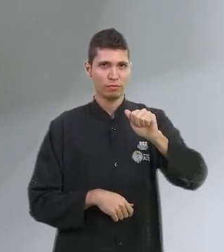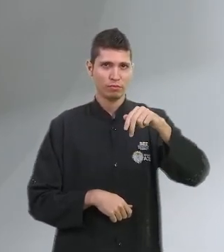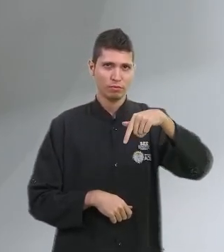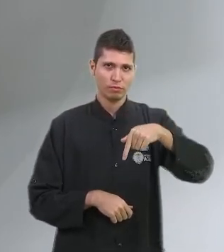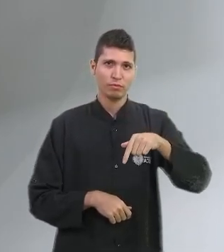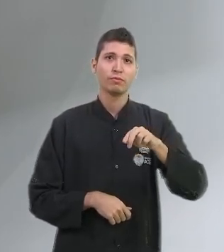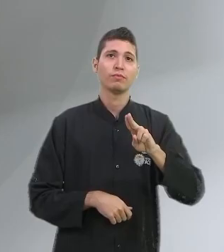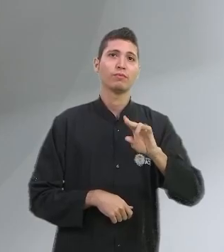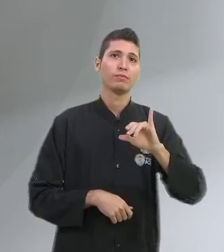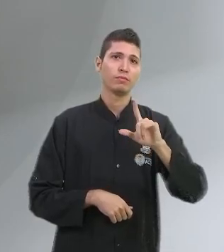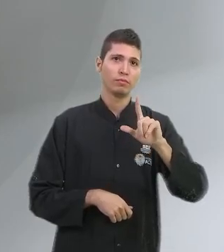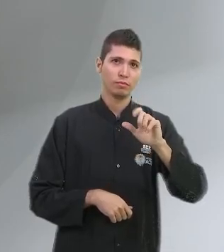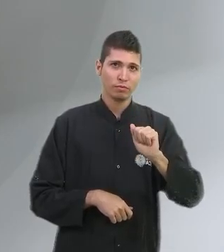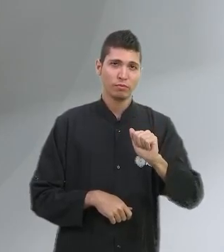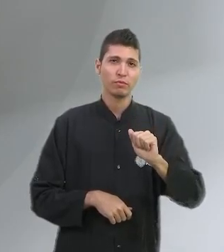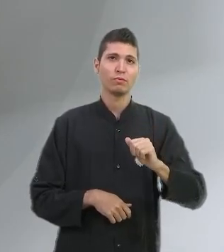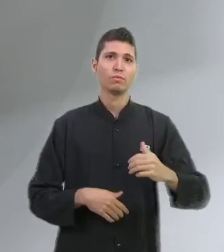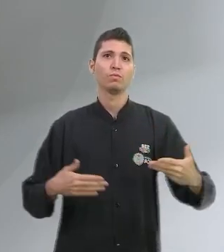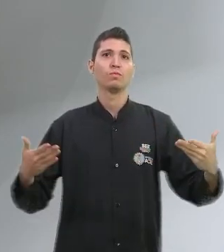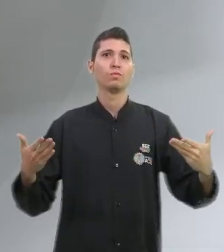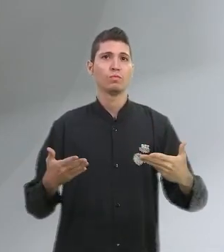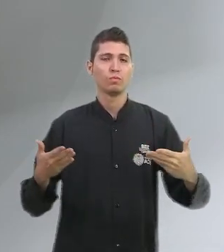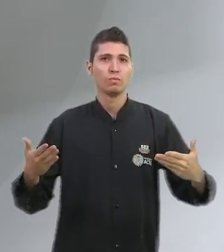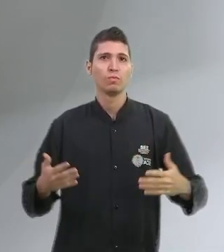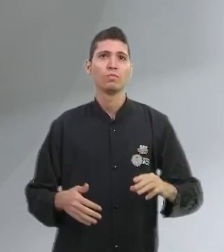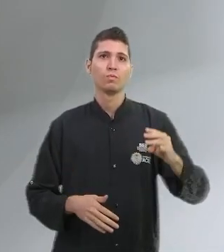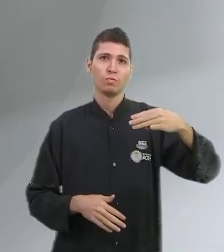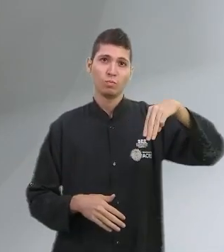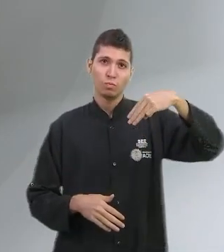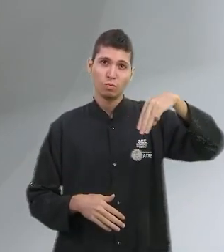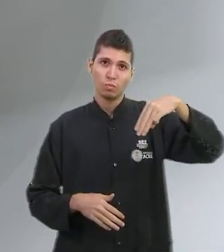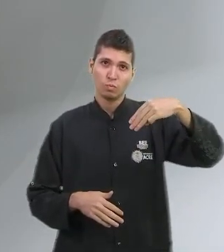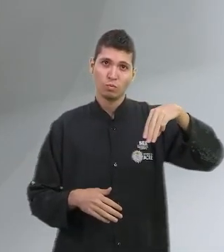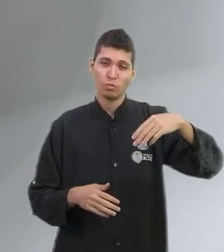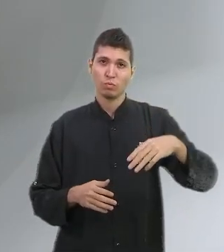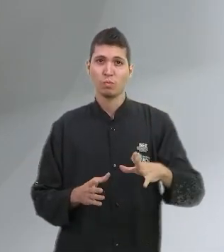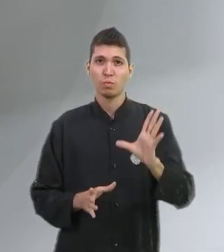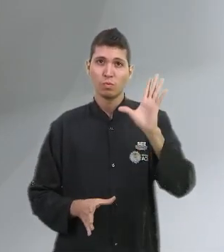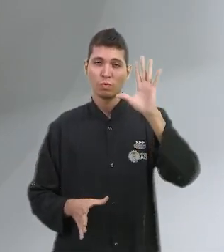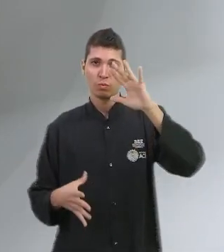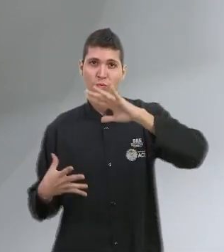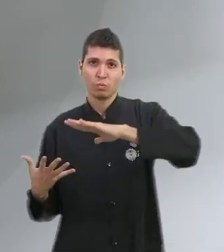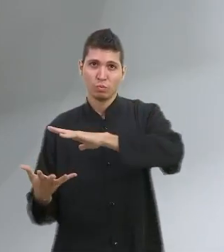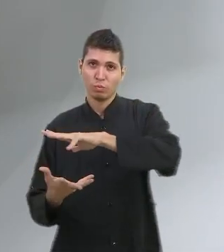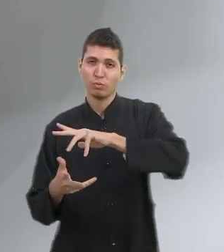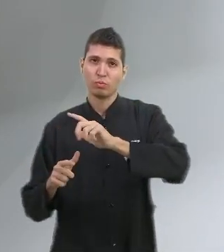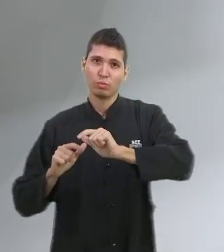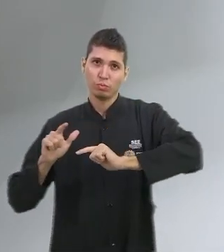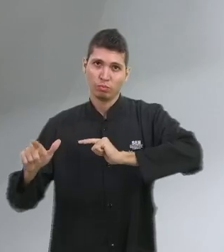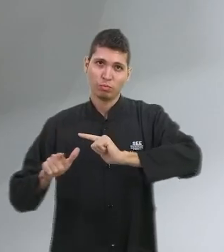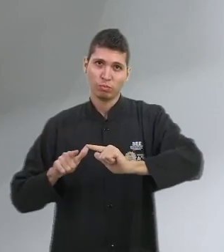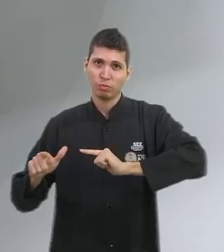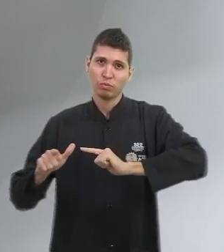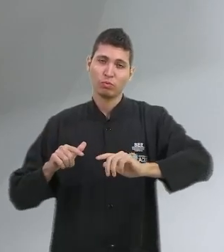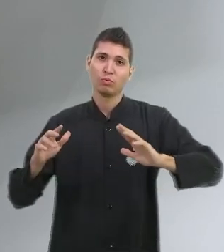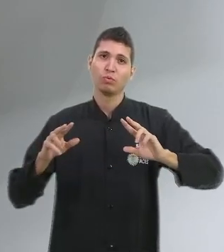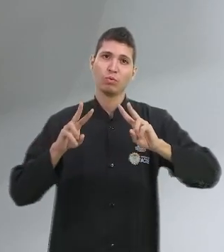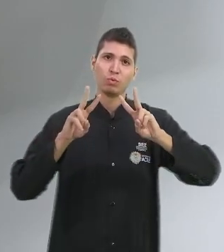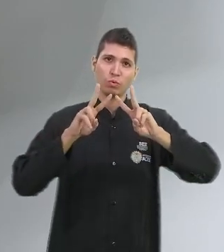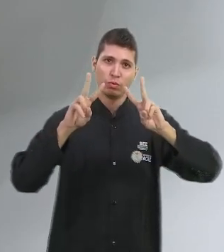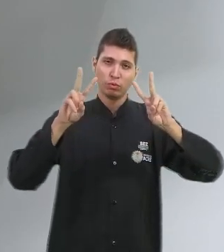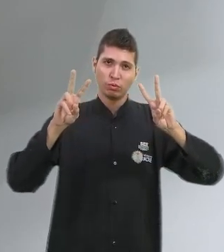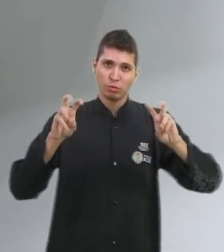nós estamos com o caderno Matemática no Mundo do Trabalho. E a aula de hoje vai ser sobre orçamento